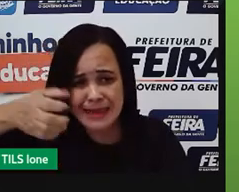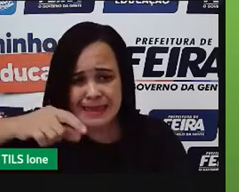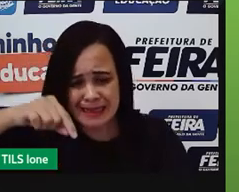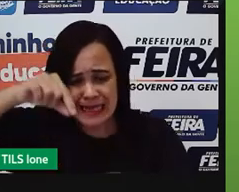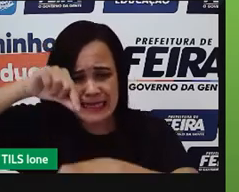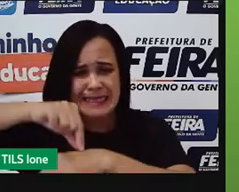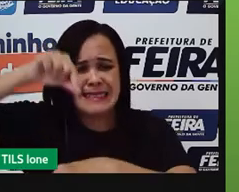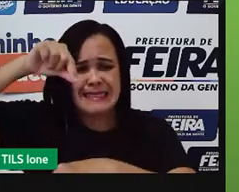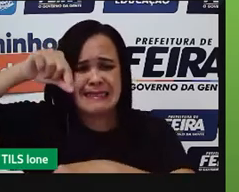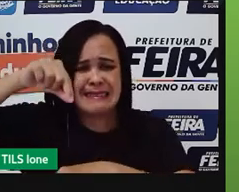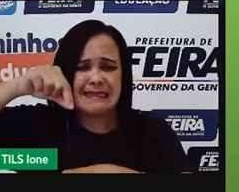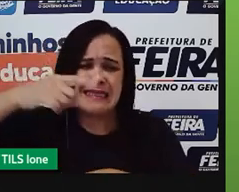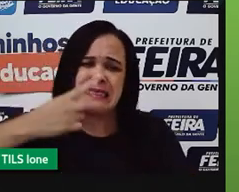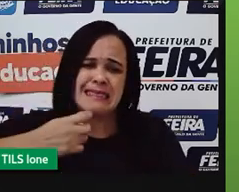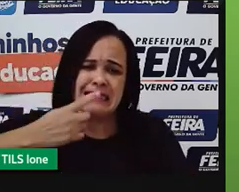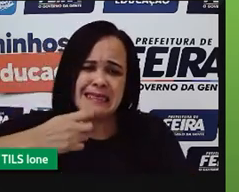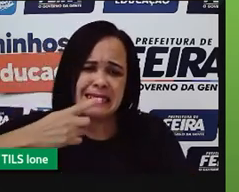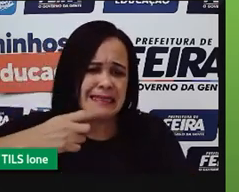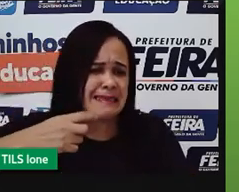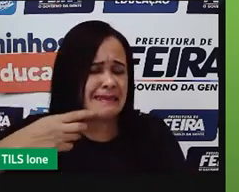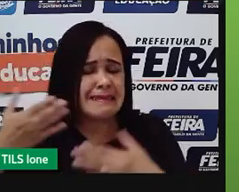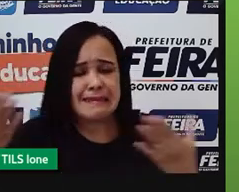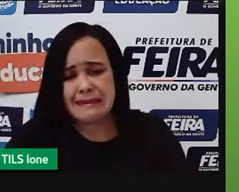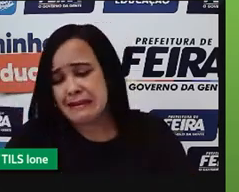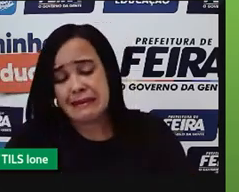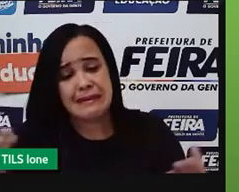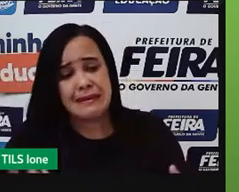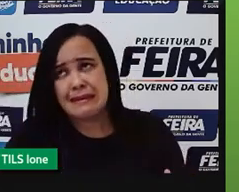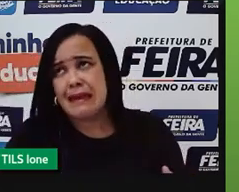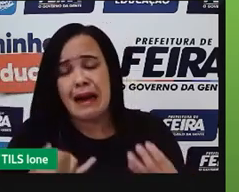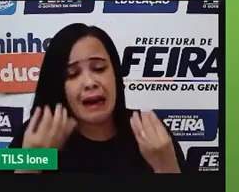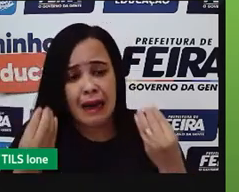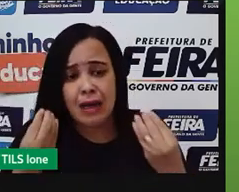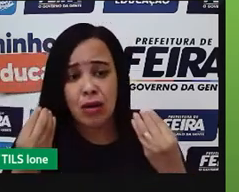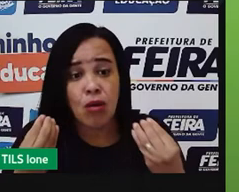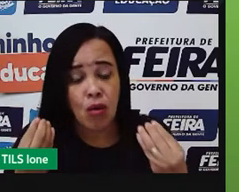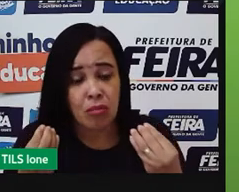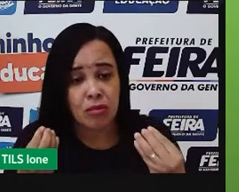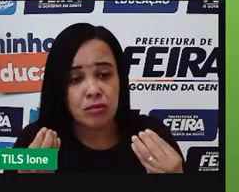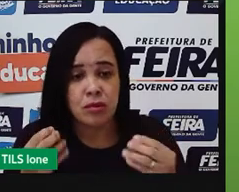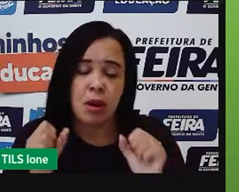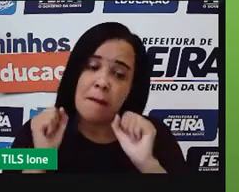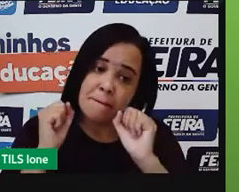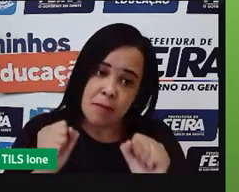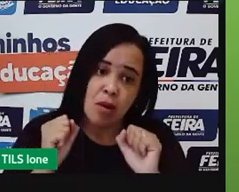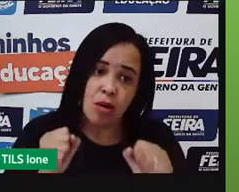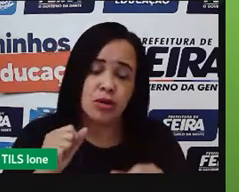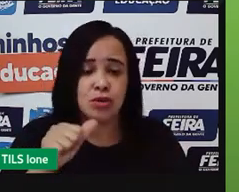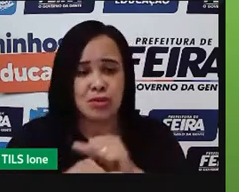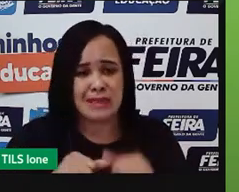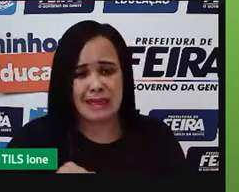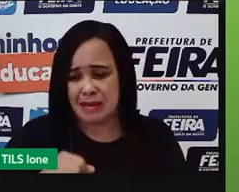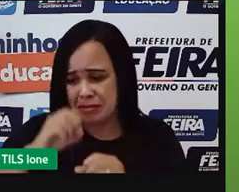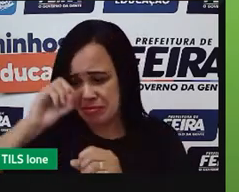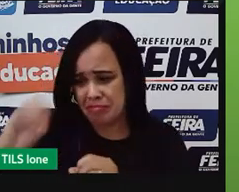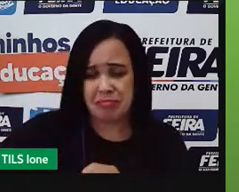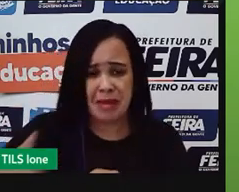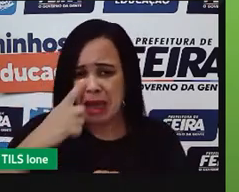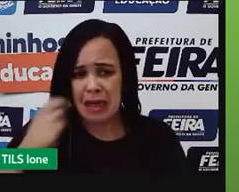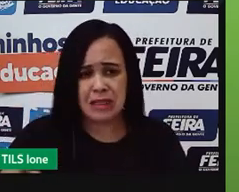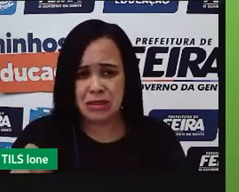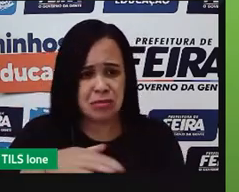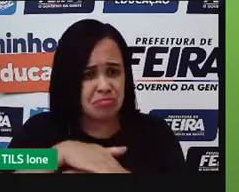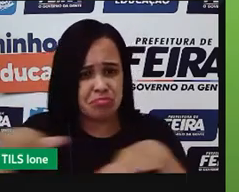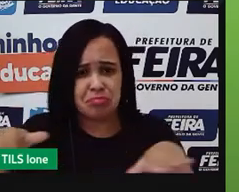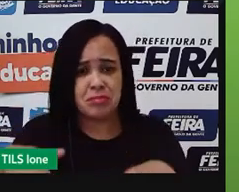sangue ali aquele algodão, aquele canto ali, ele já passa a ter um grau de pureza daquele produto que é menor. Quando